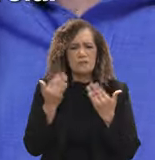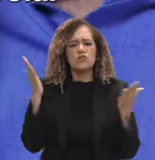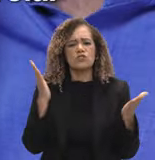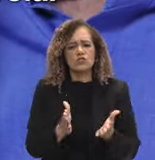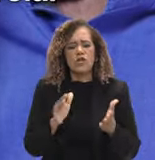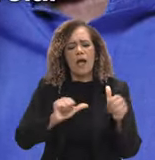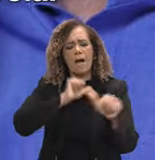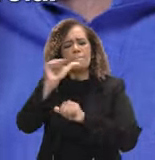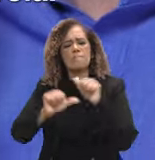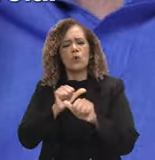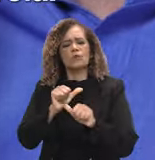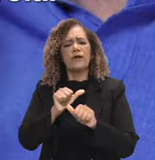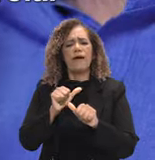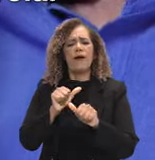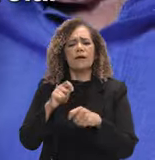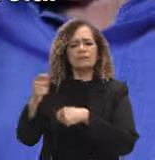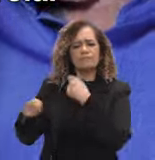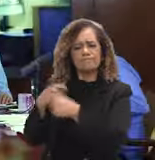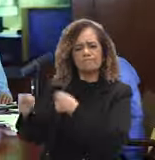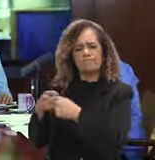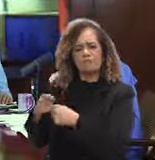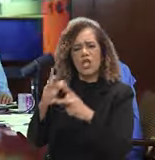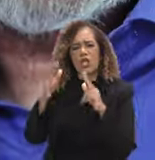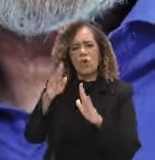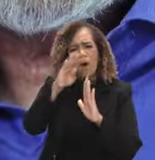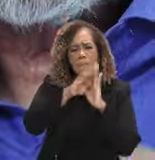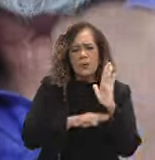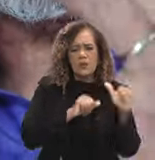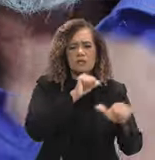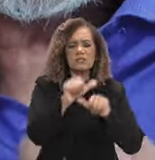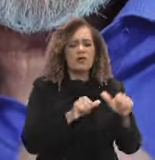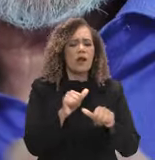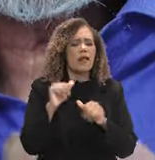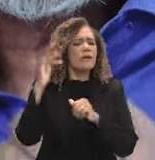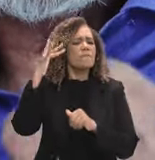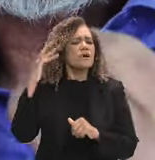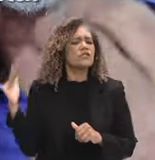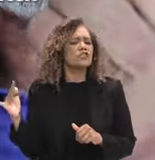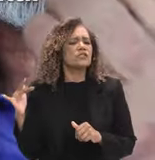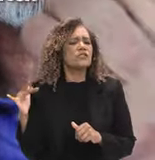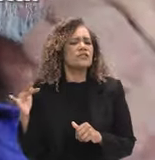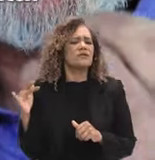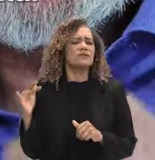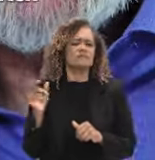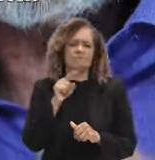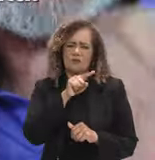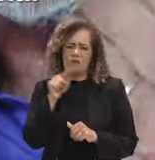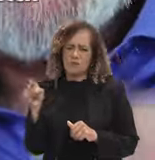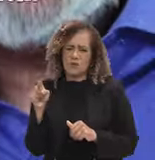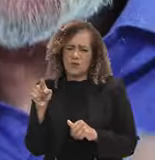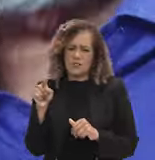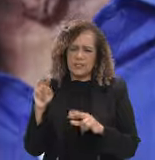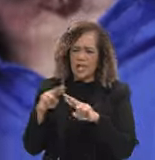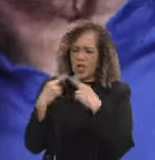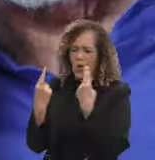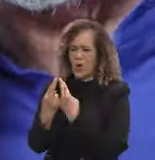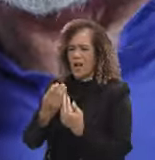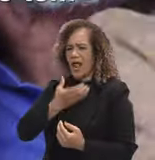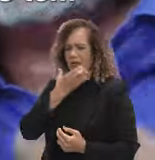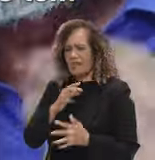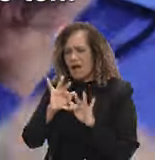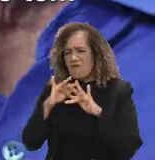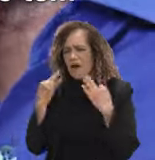renegociação, uma tese do desenrola. imagina o que é você se reunir no Natal com a sua